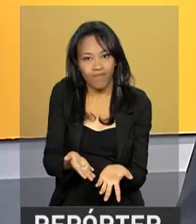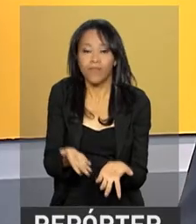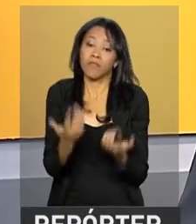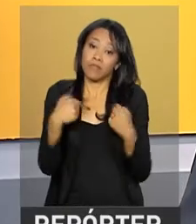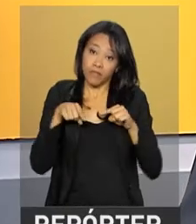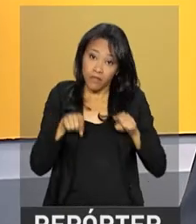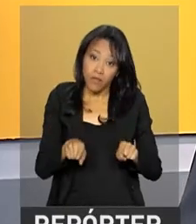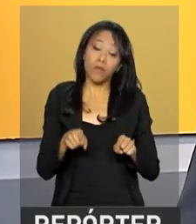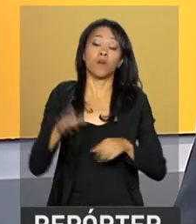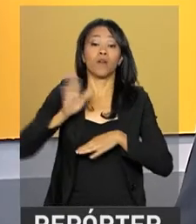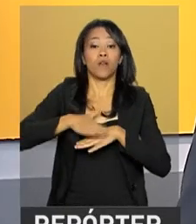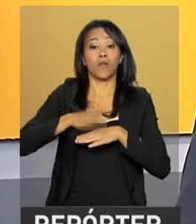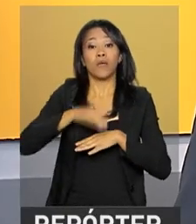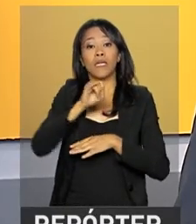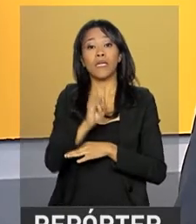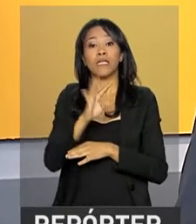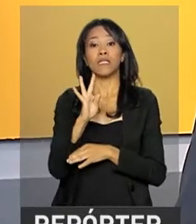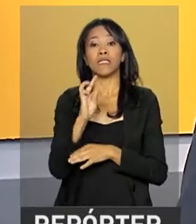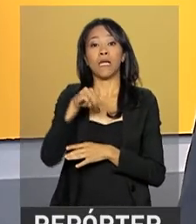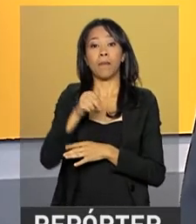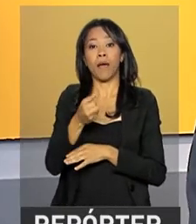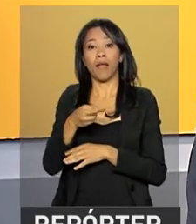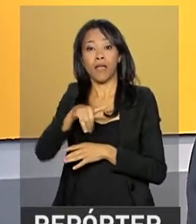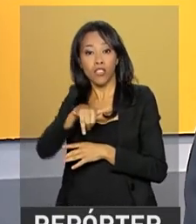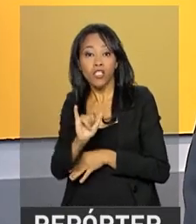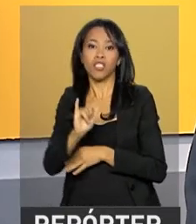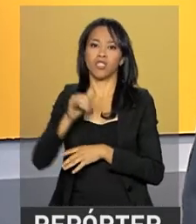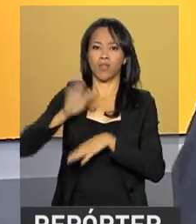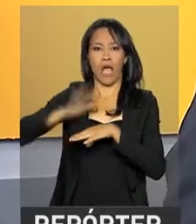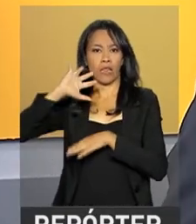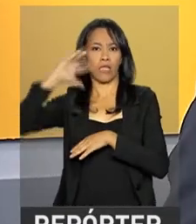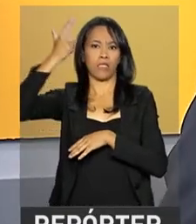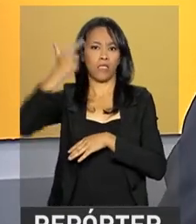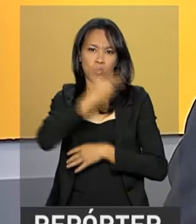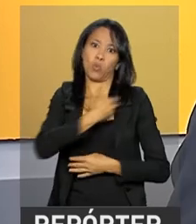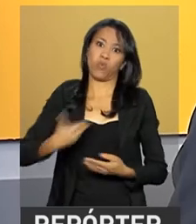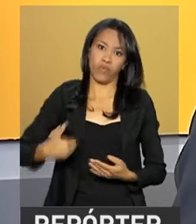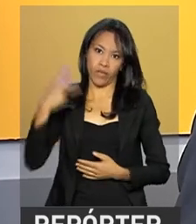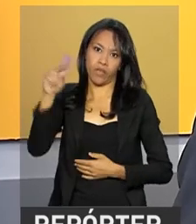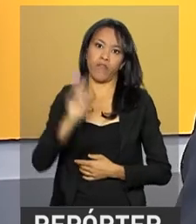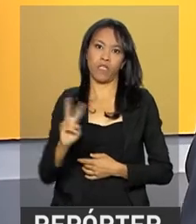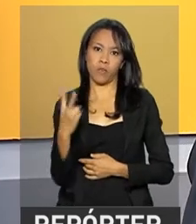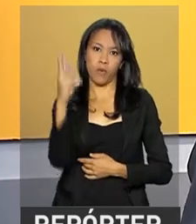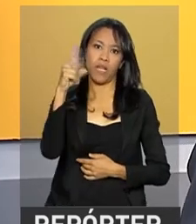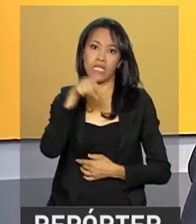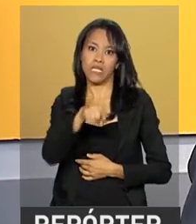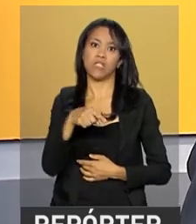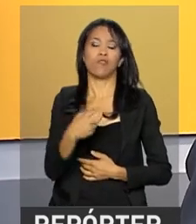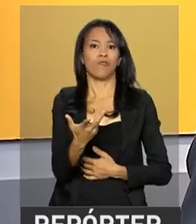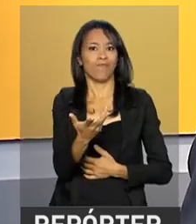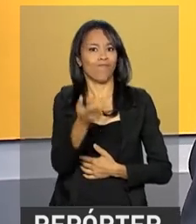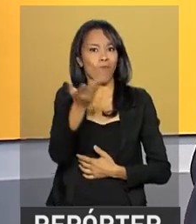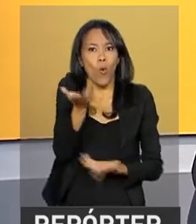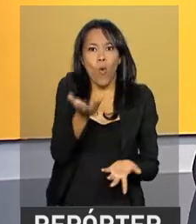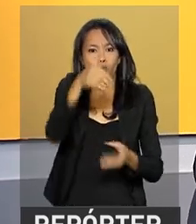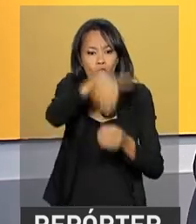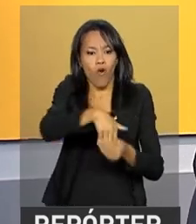Segundo o Itamaraty, a iniciativa do governo Maduro viola o direito ao voto universal,